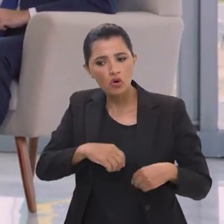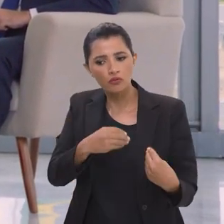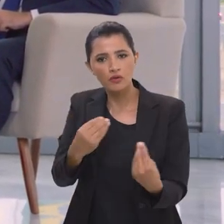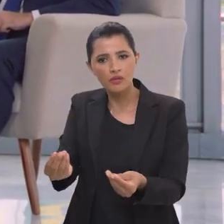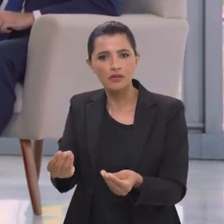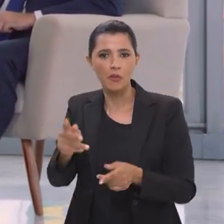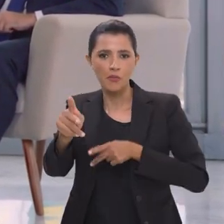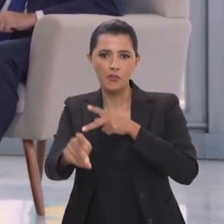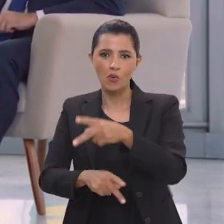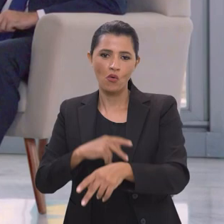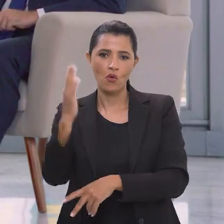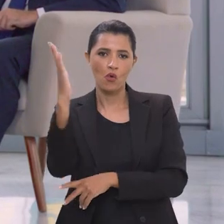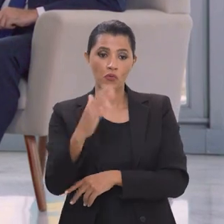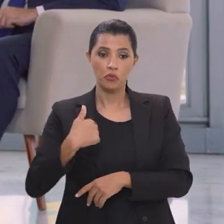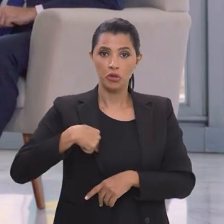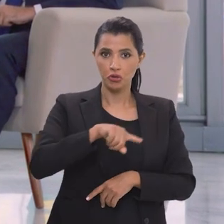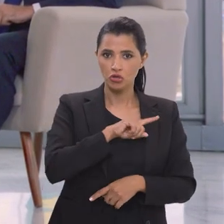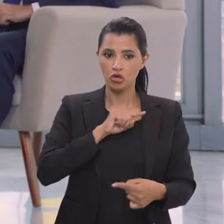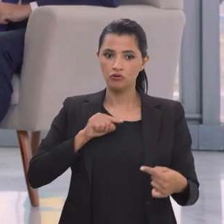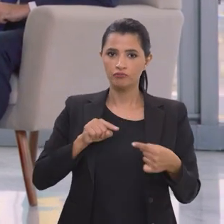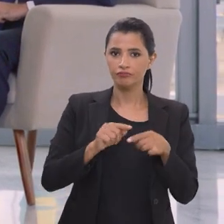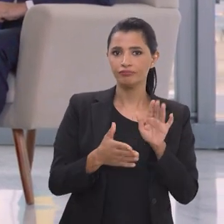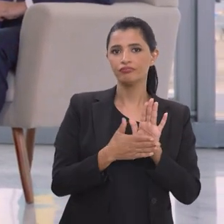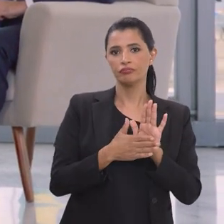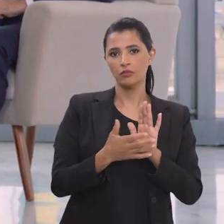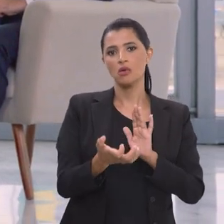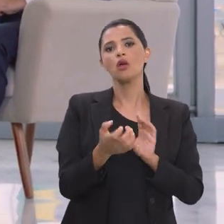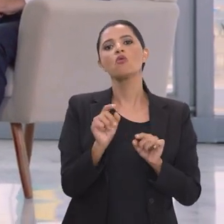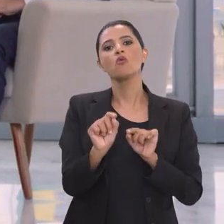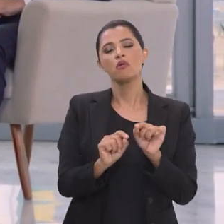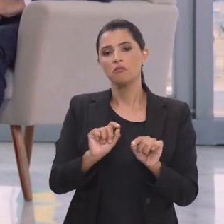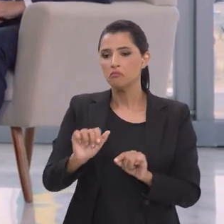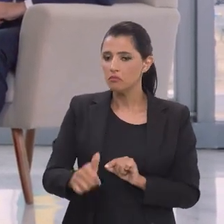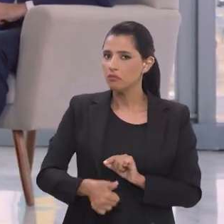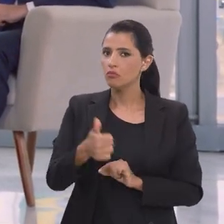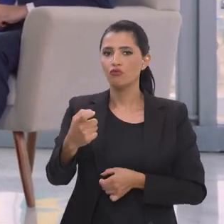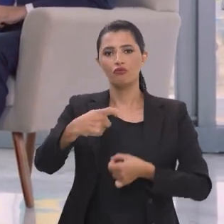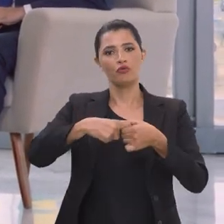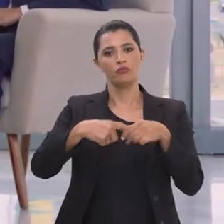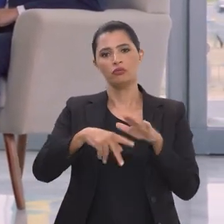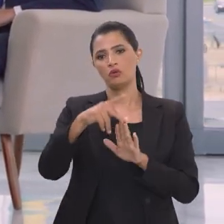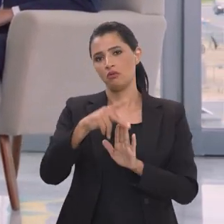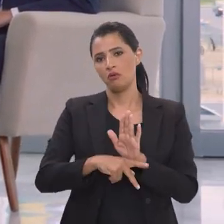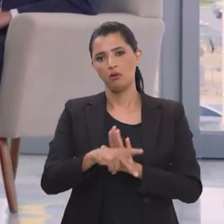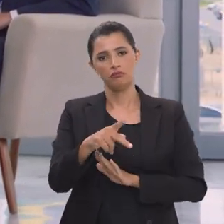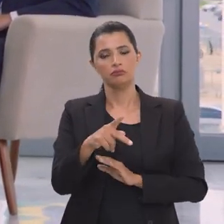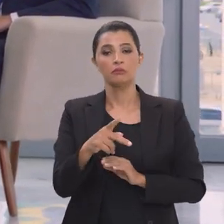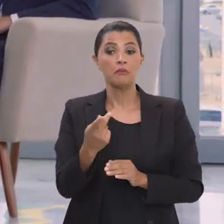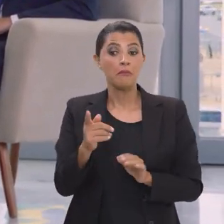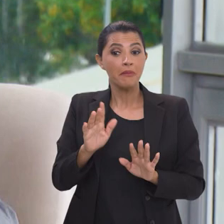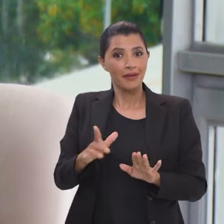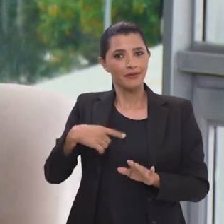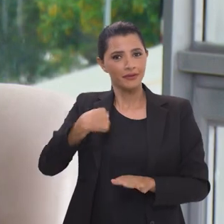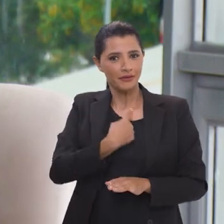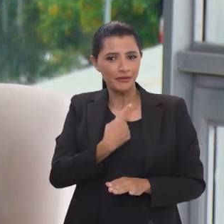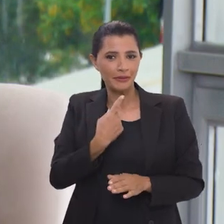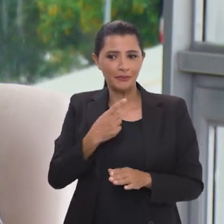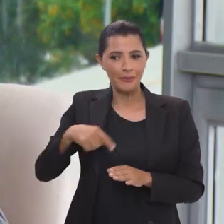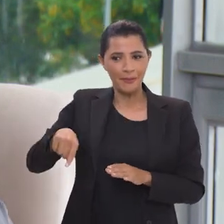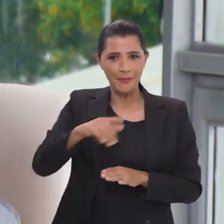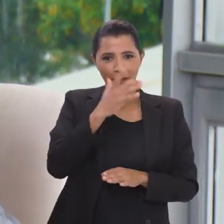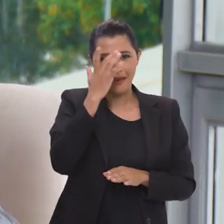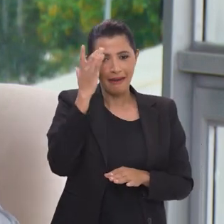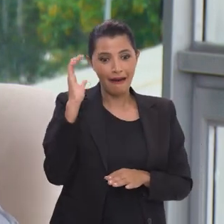oferecer para o povo brasileiro aquilo que a gente pretende, a primeira coisa era restabelecer os programas. Mas a gente tem consciência